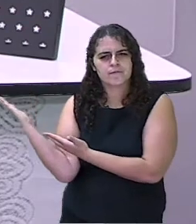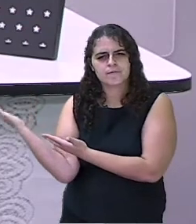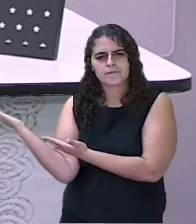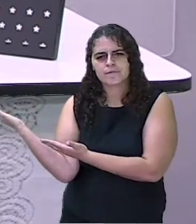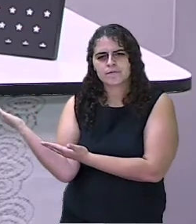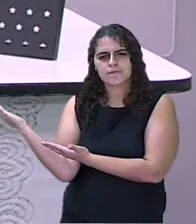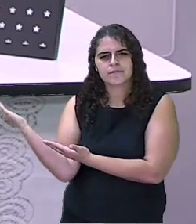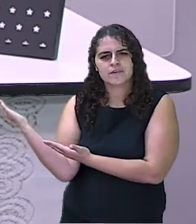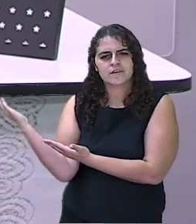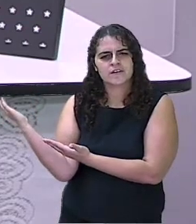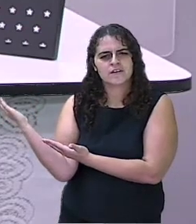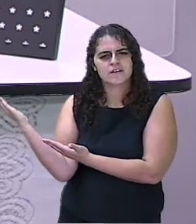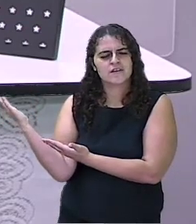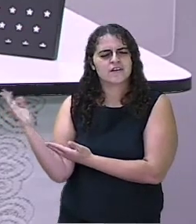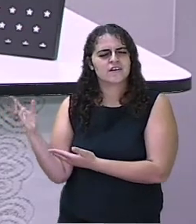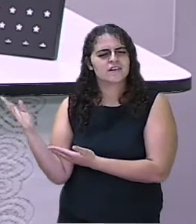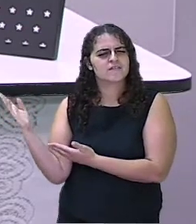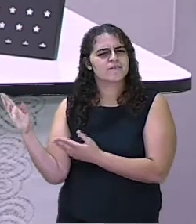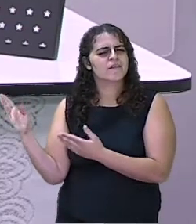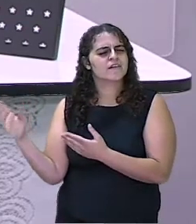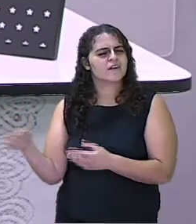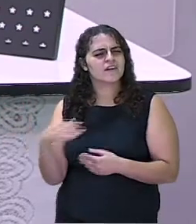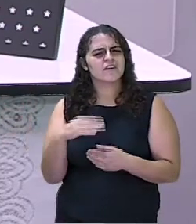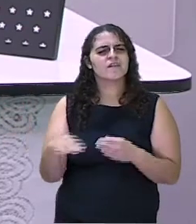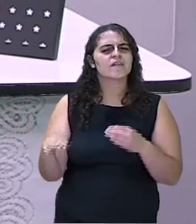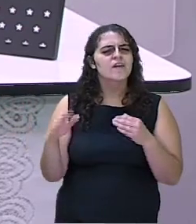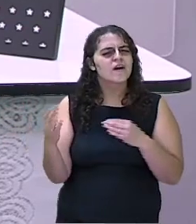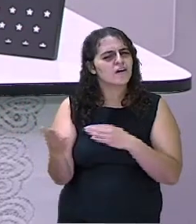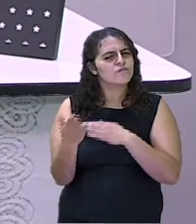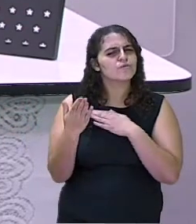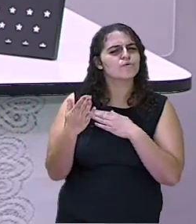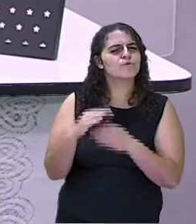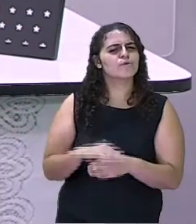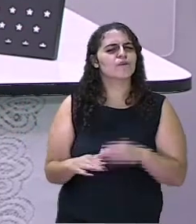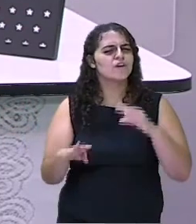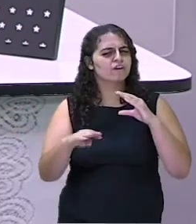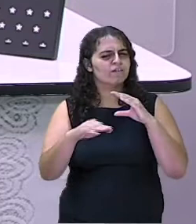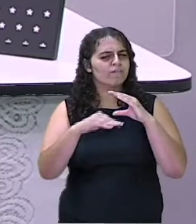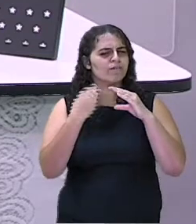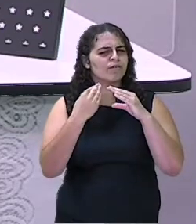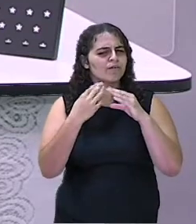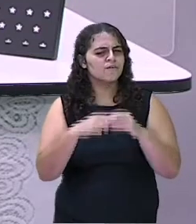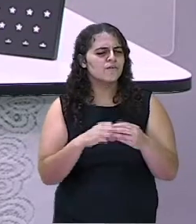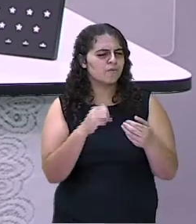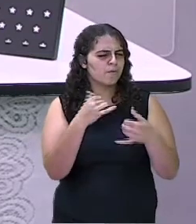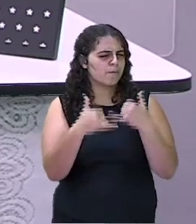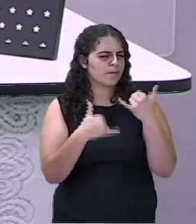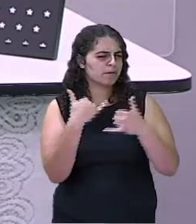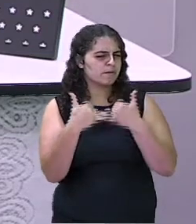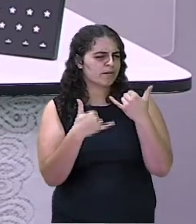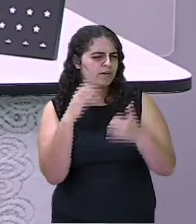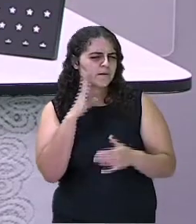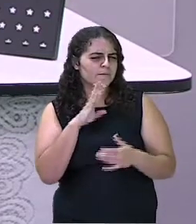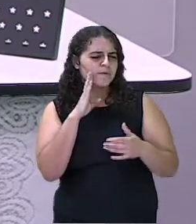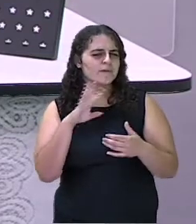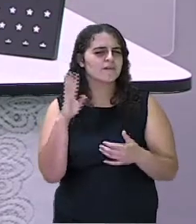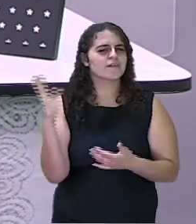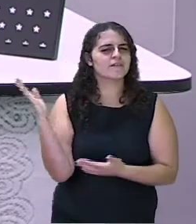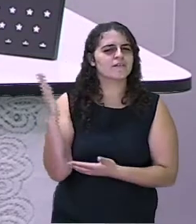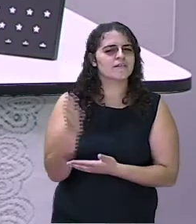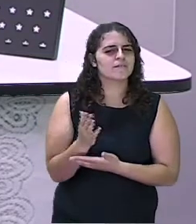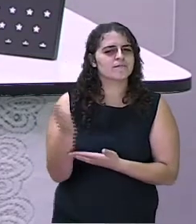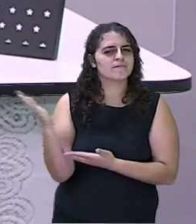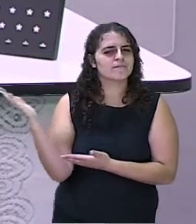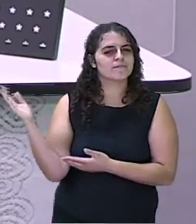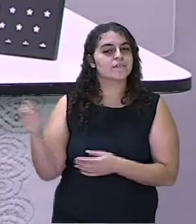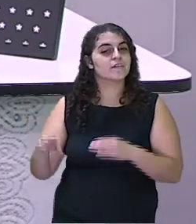hoje teve uma grande contribuição para a nossa aula. Ele desenvolveu o brinquedo pé de lata e